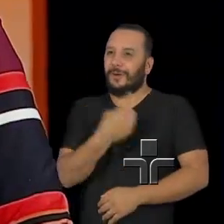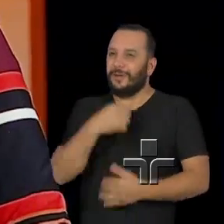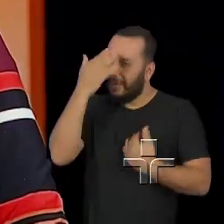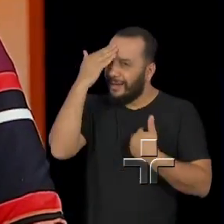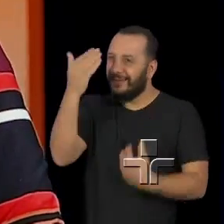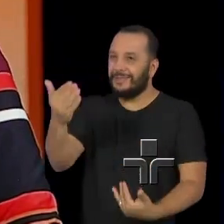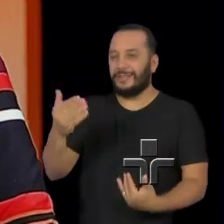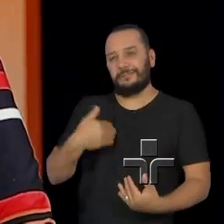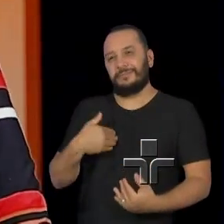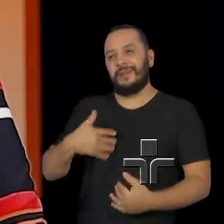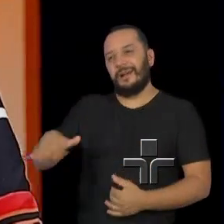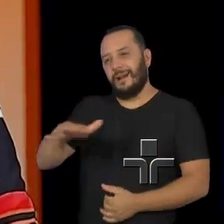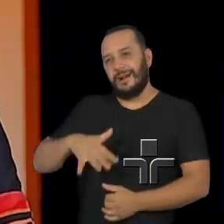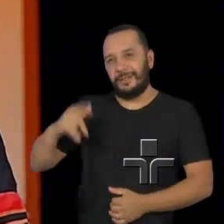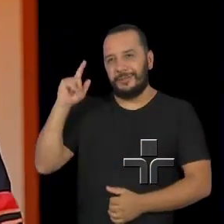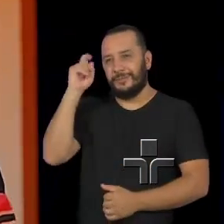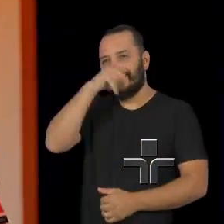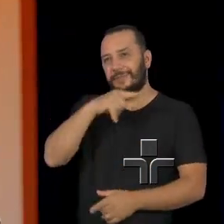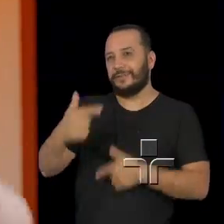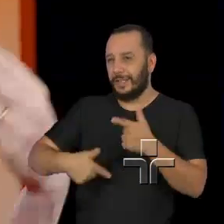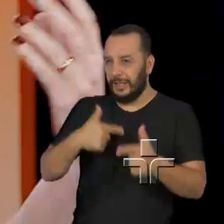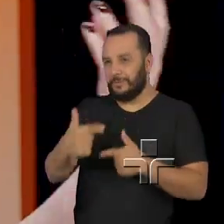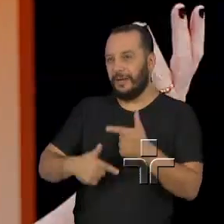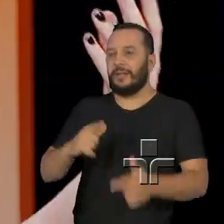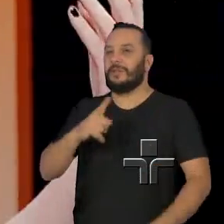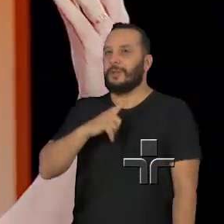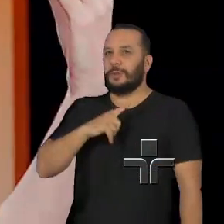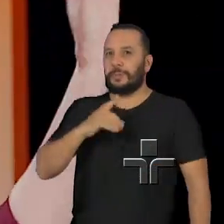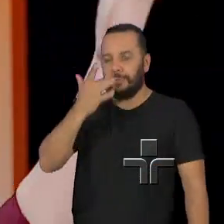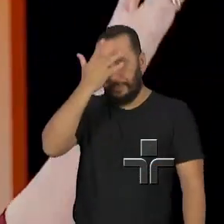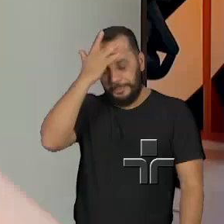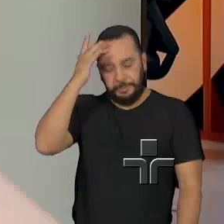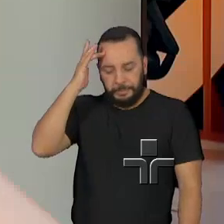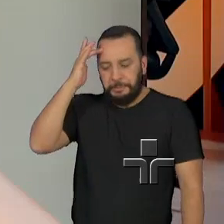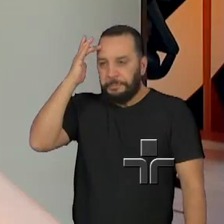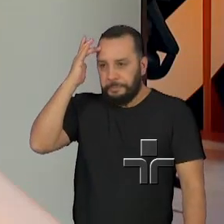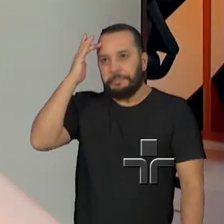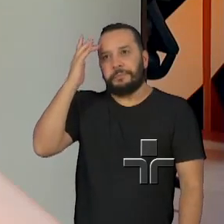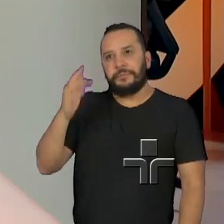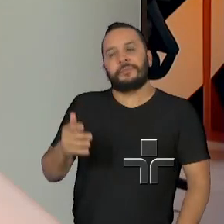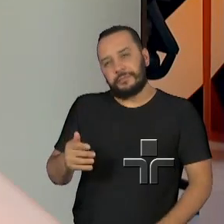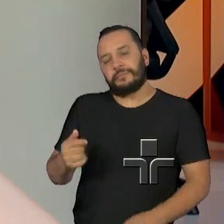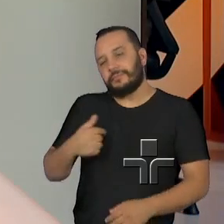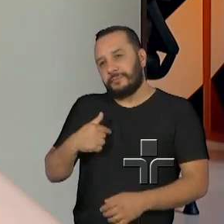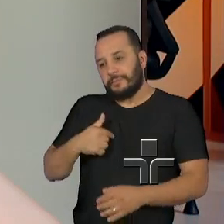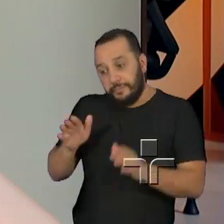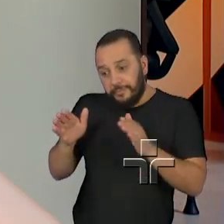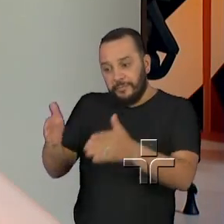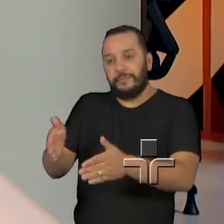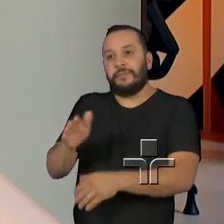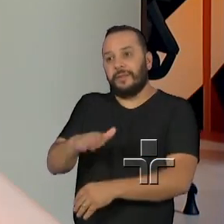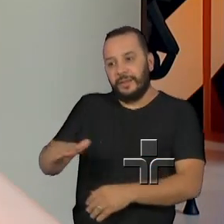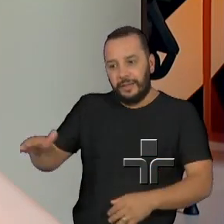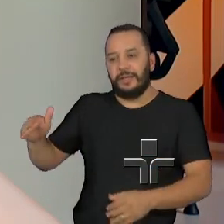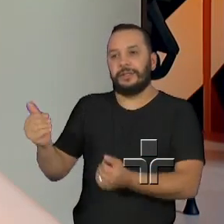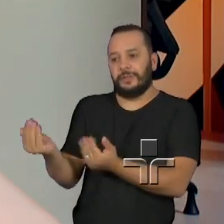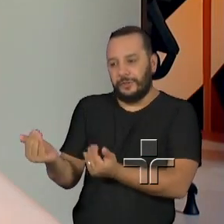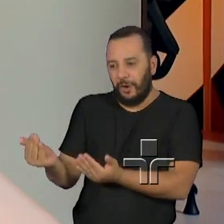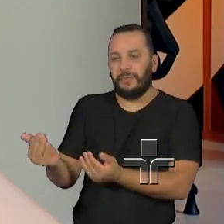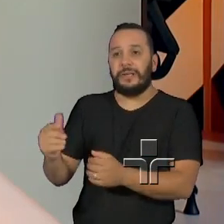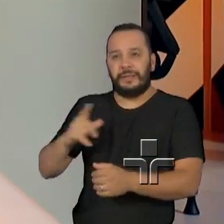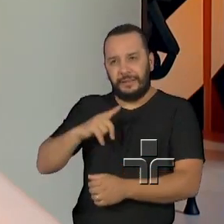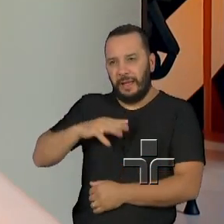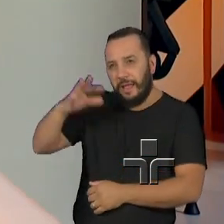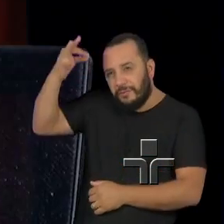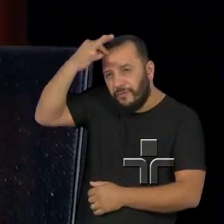tão difícil de atuação. Então, são pessoas que a gente vê que é uma carreira dedicada à infância e juventude. São pessoas vocacionadas, que